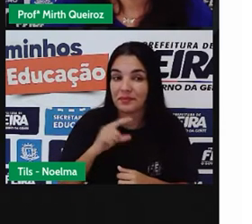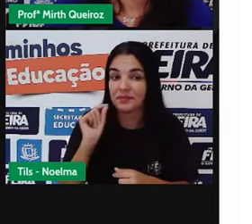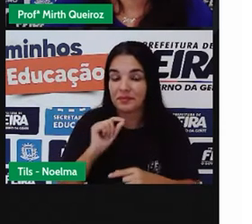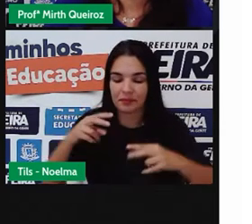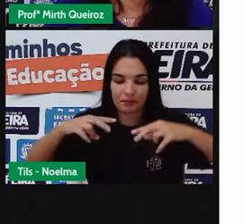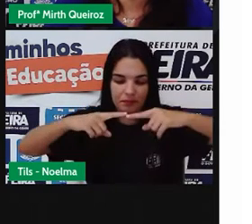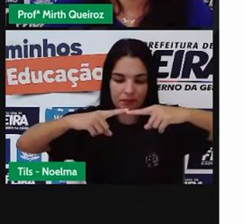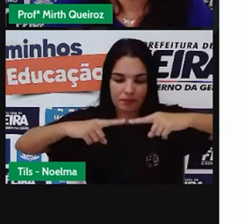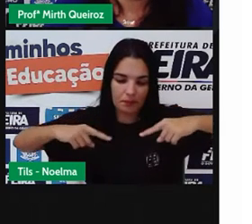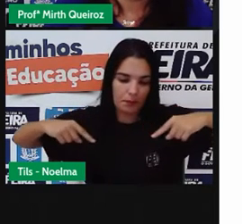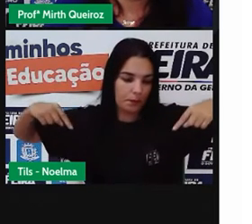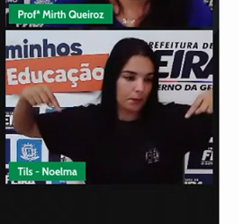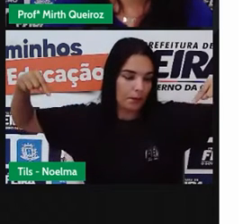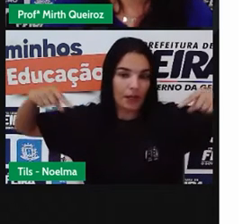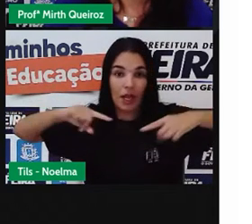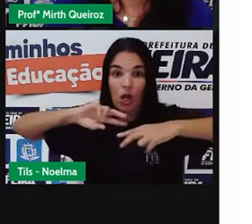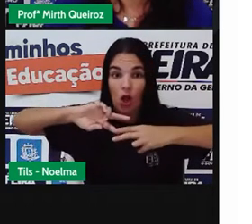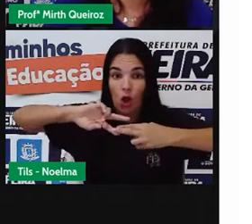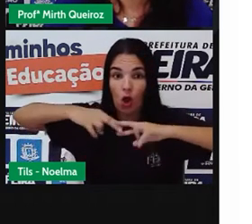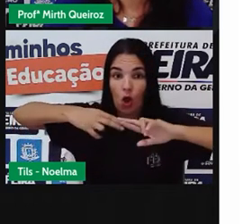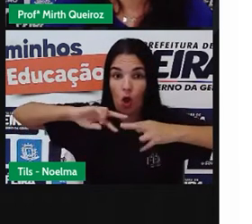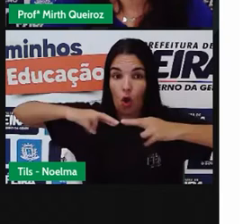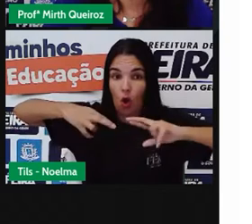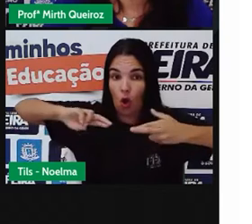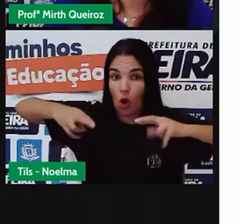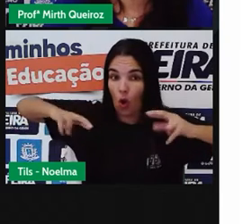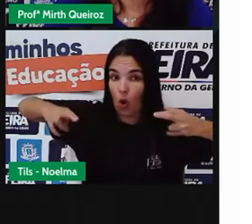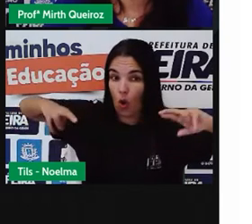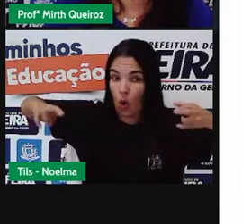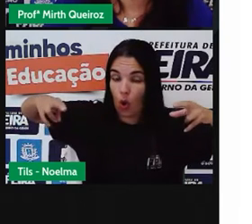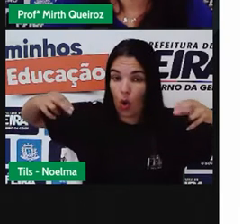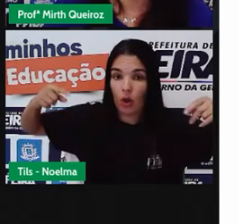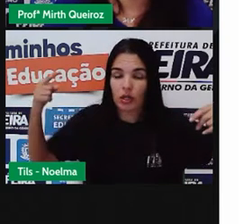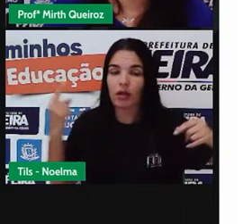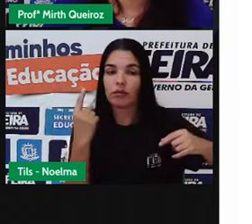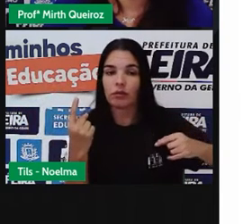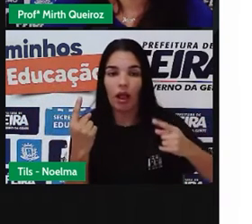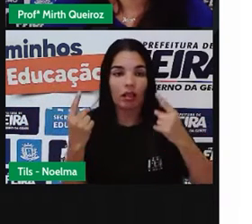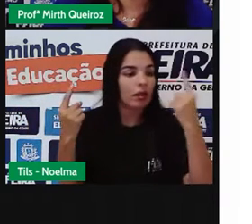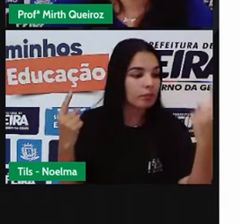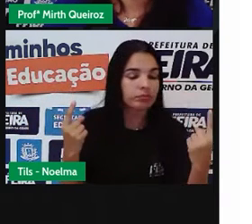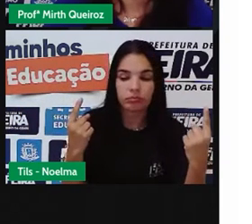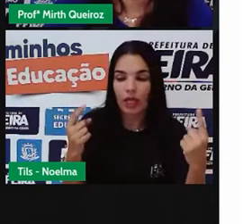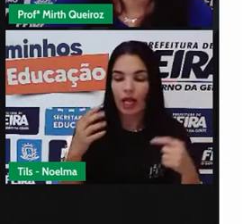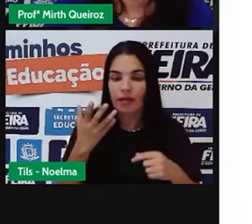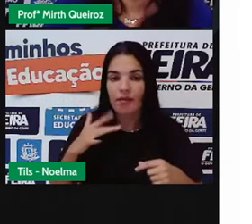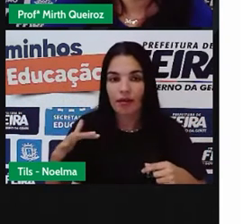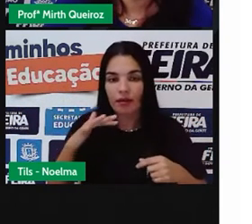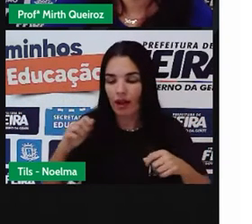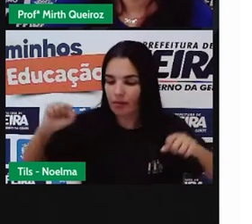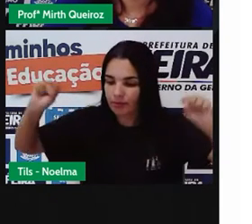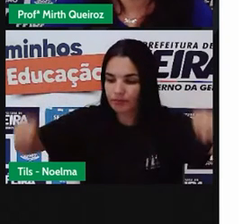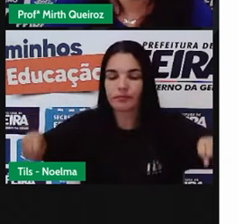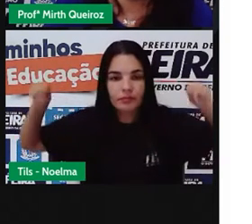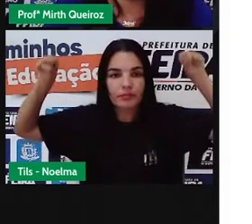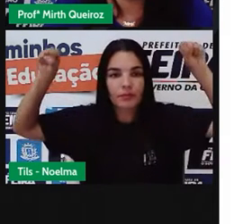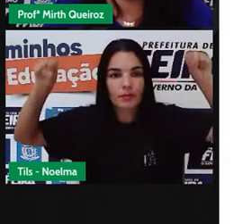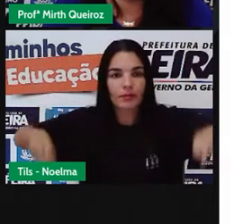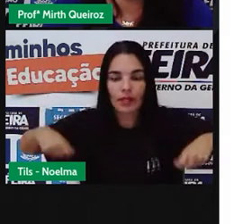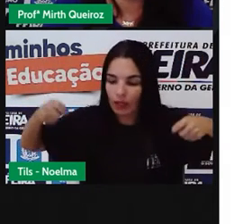brincadeira ganha forma Em cada ponta fica uma criança que é responsável por bater a corda em